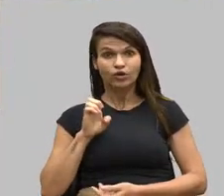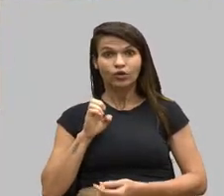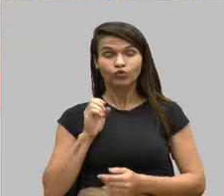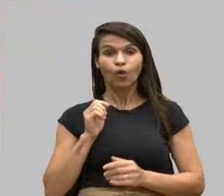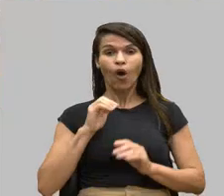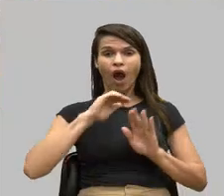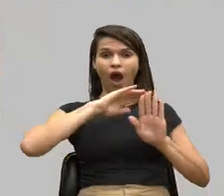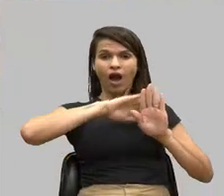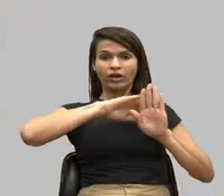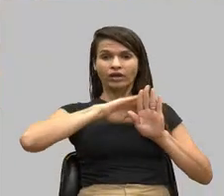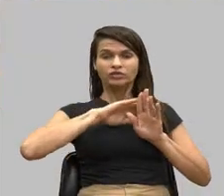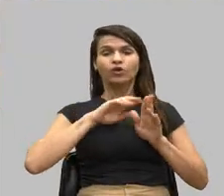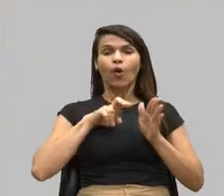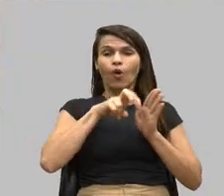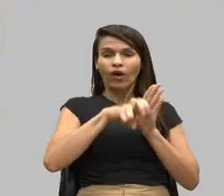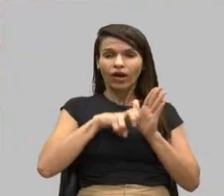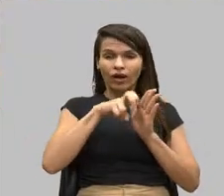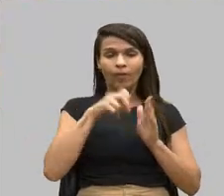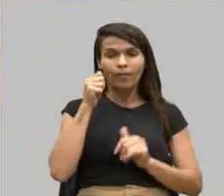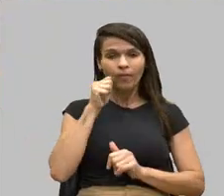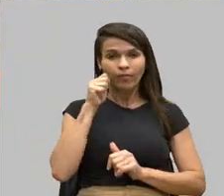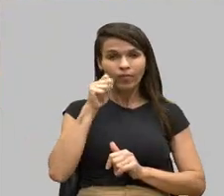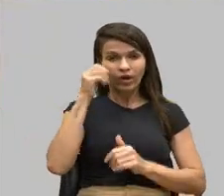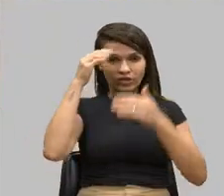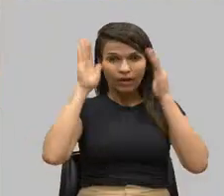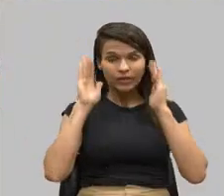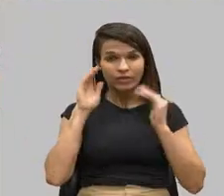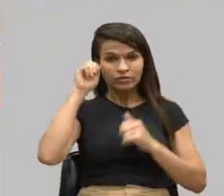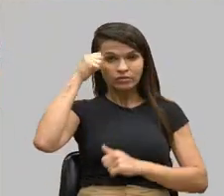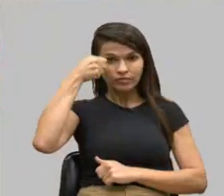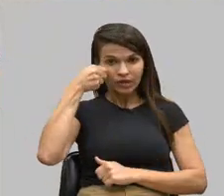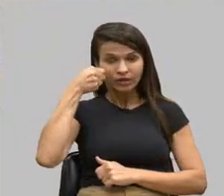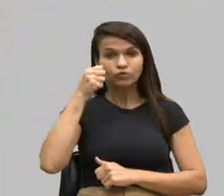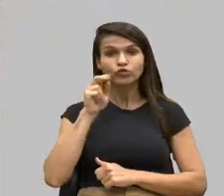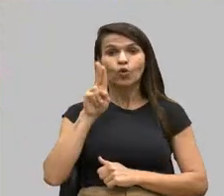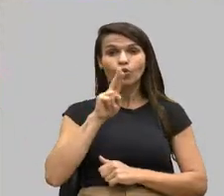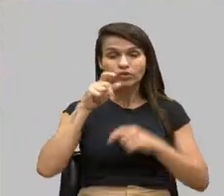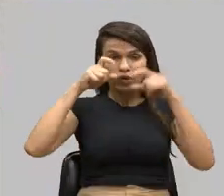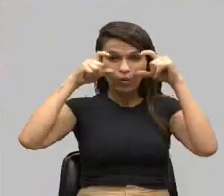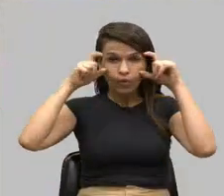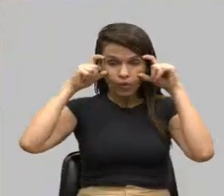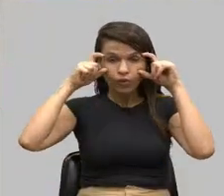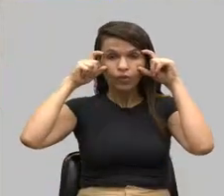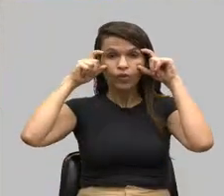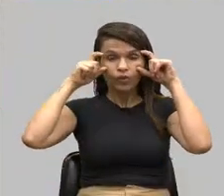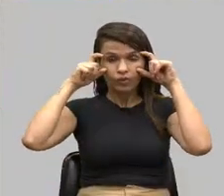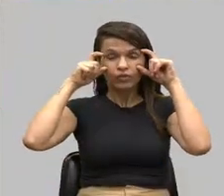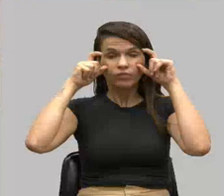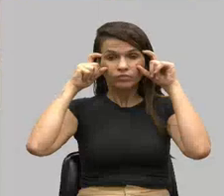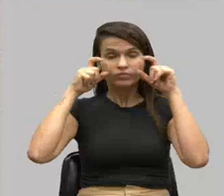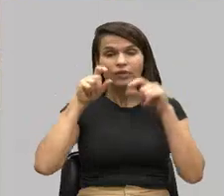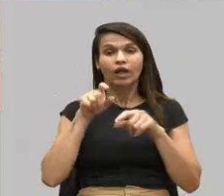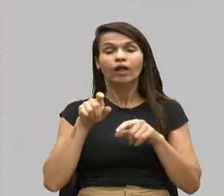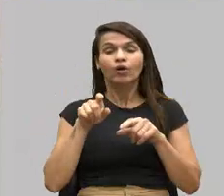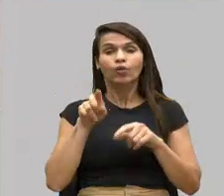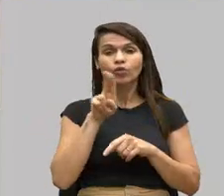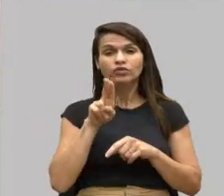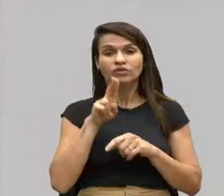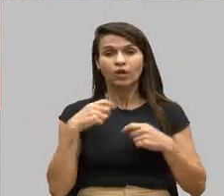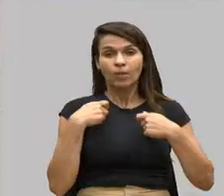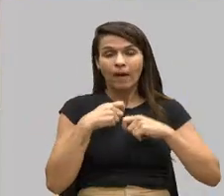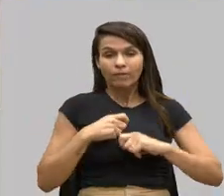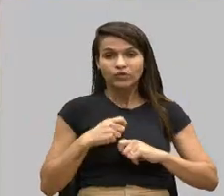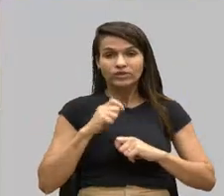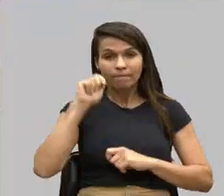Eu sou cadeirante. Sou uma mulher de cabelos pretos. Uso óculos de grau. Estou com uma blusa preta e uma calça